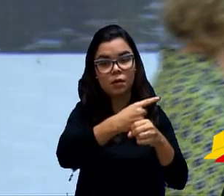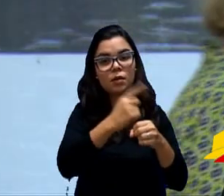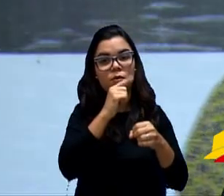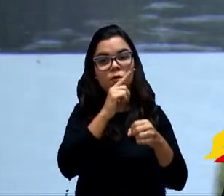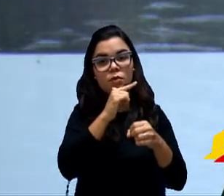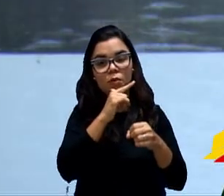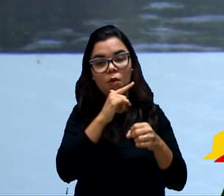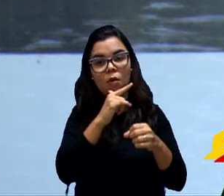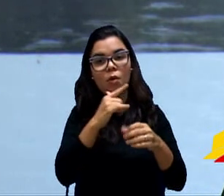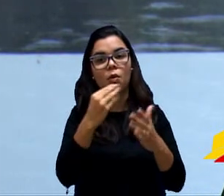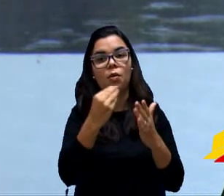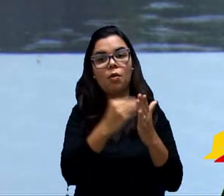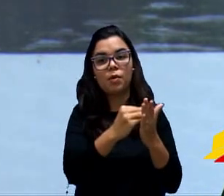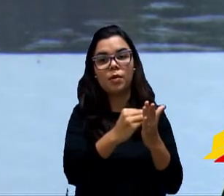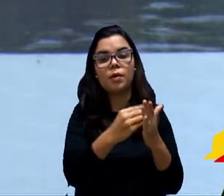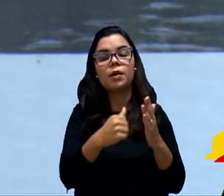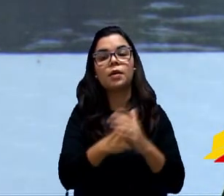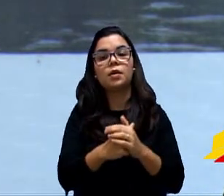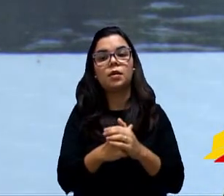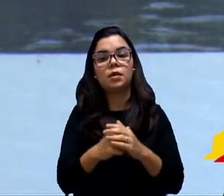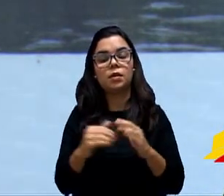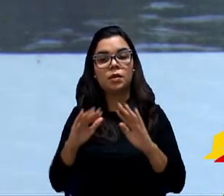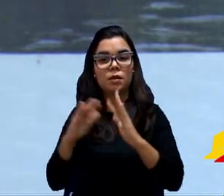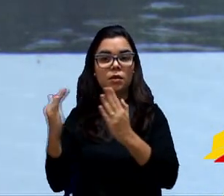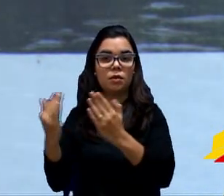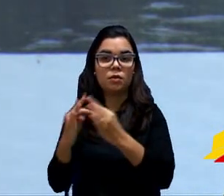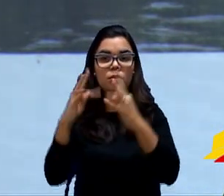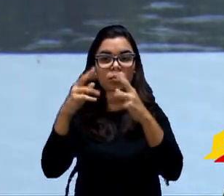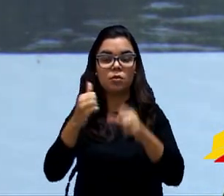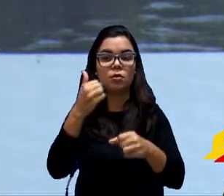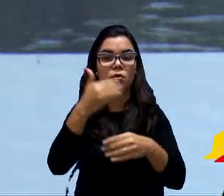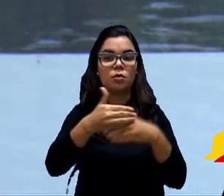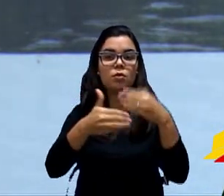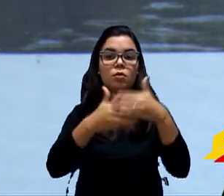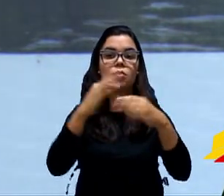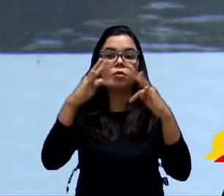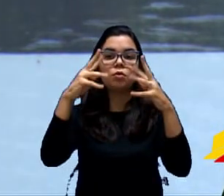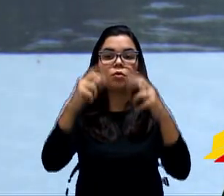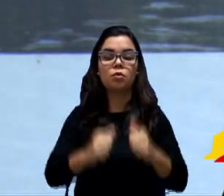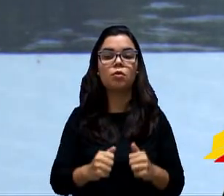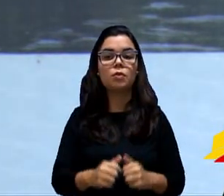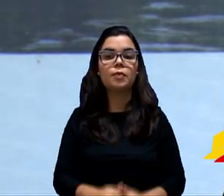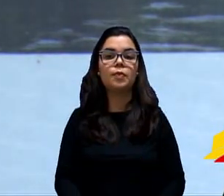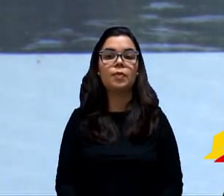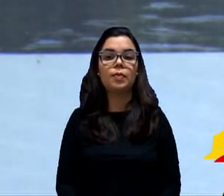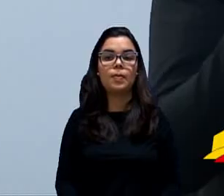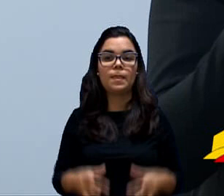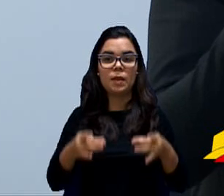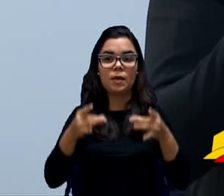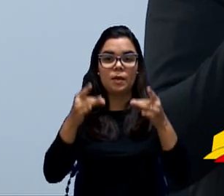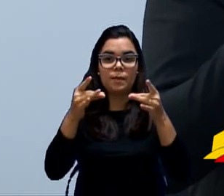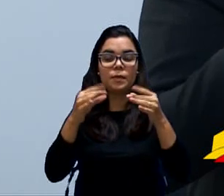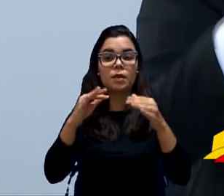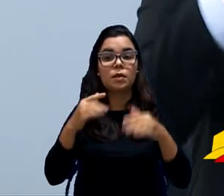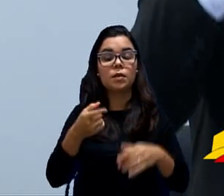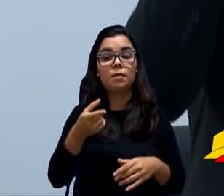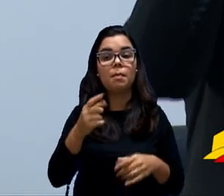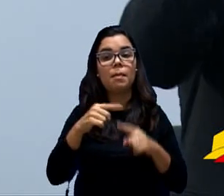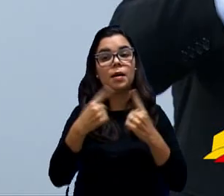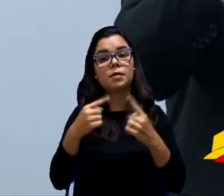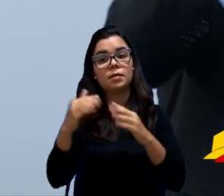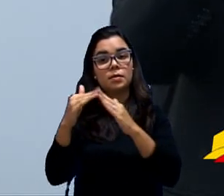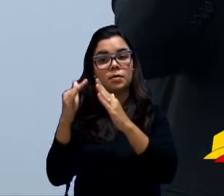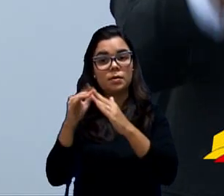das unidades habitacionais, incluindo toda a infraestrutura... Mas se o SAI entender, vereador, se o SAI entender que